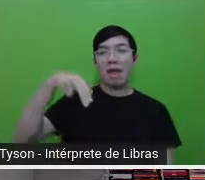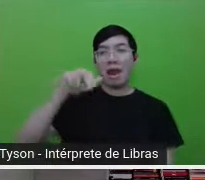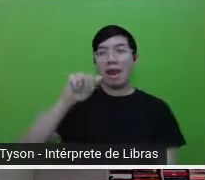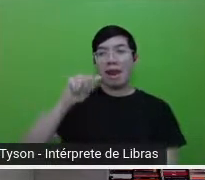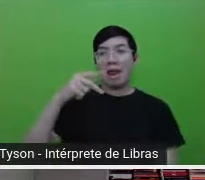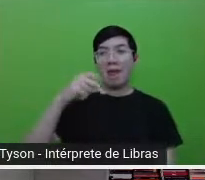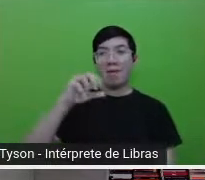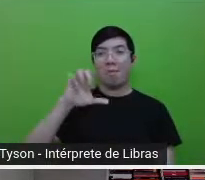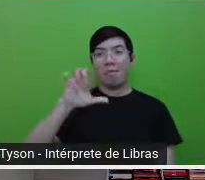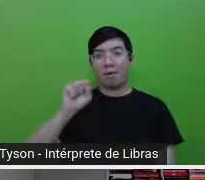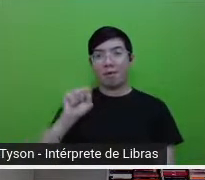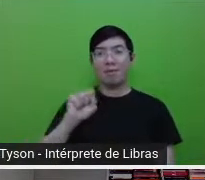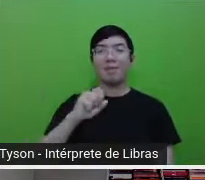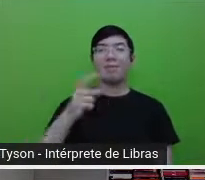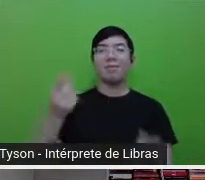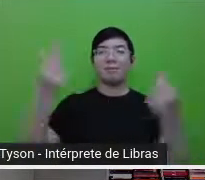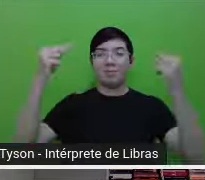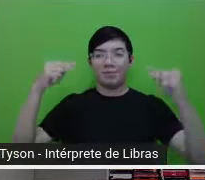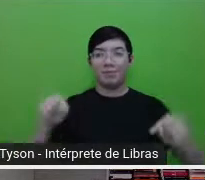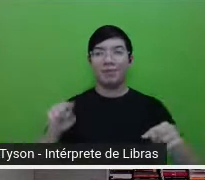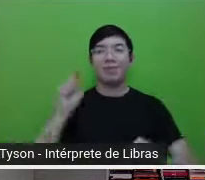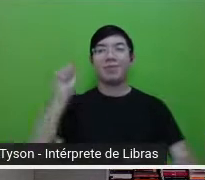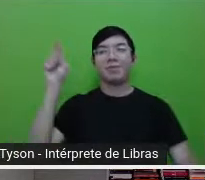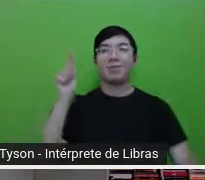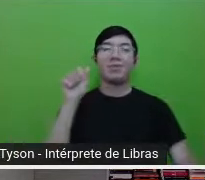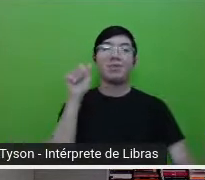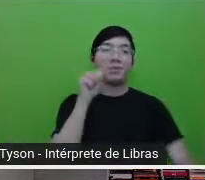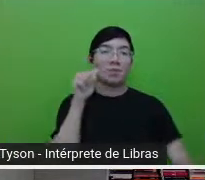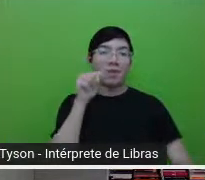filme, com uma lida jovem,